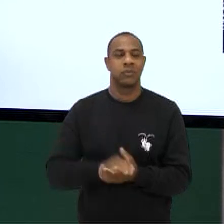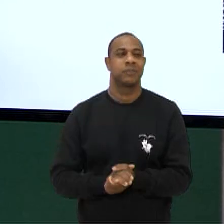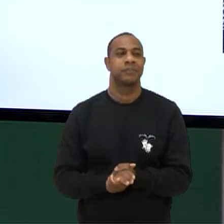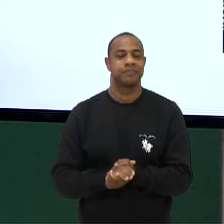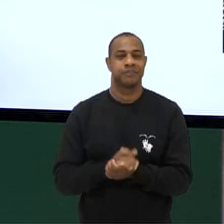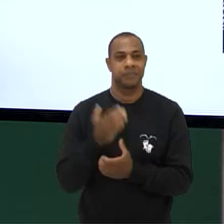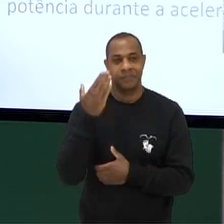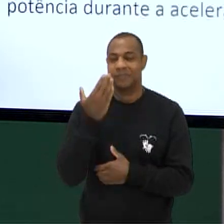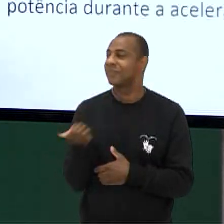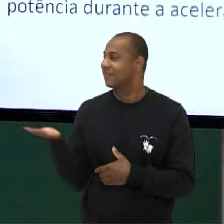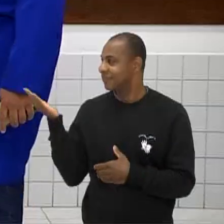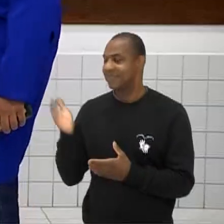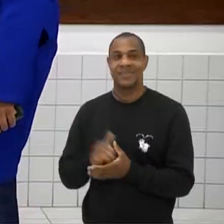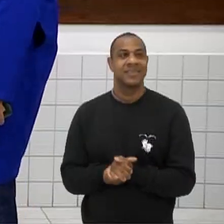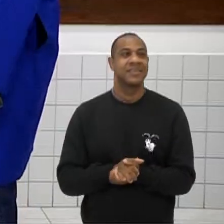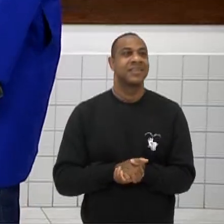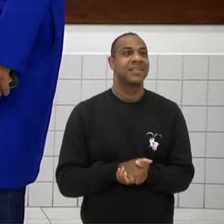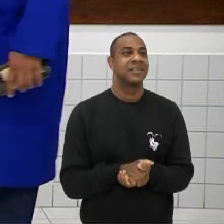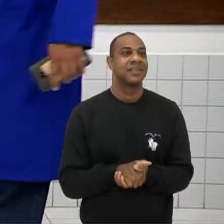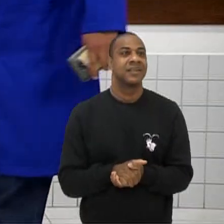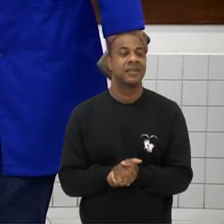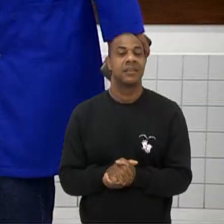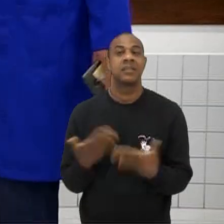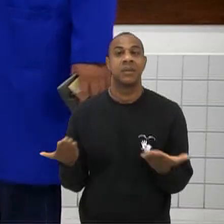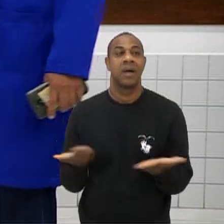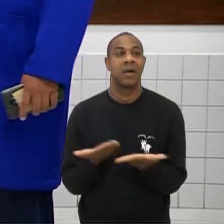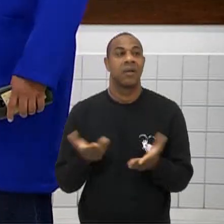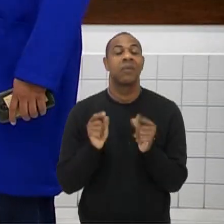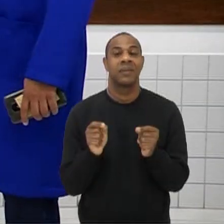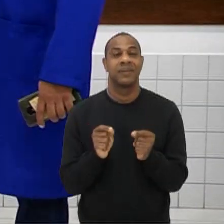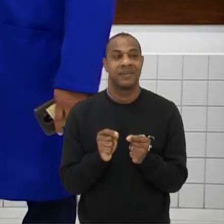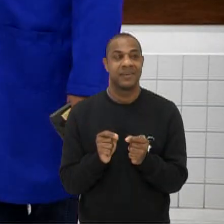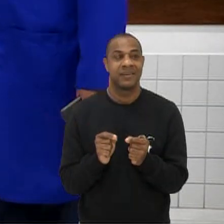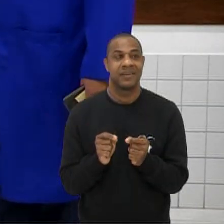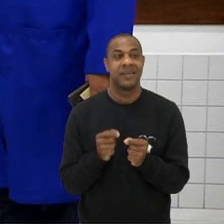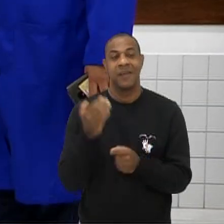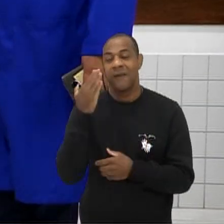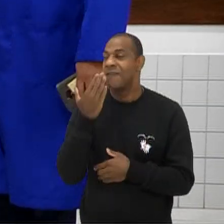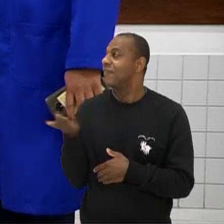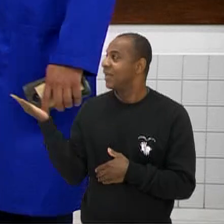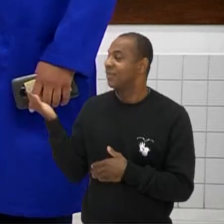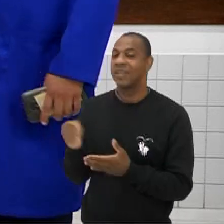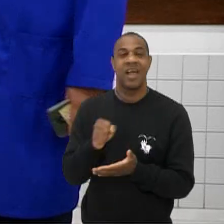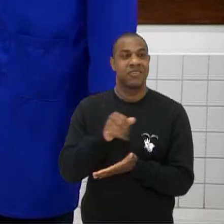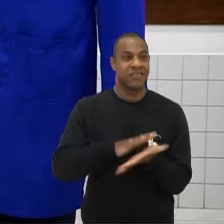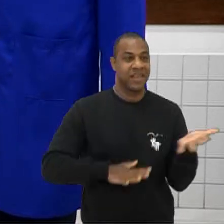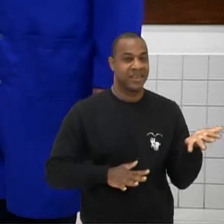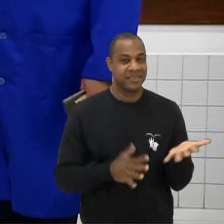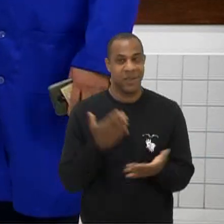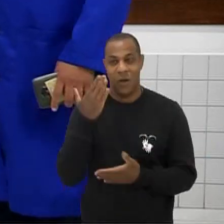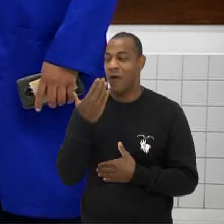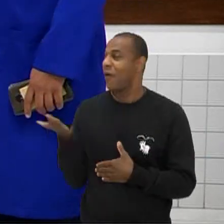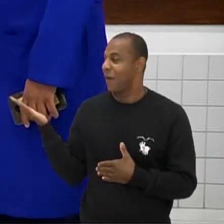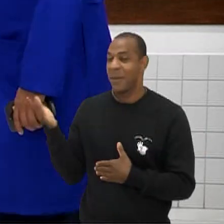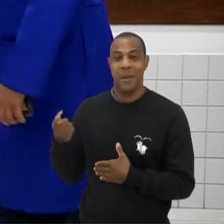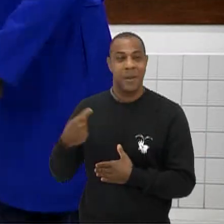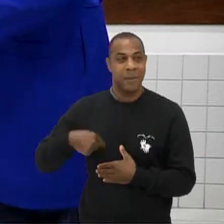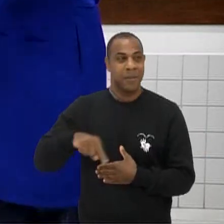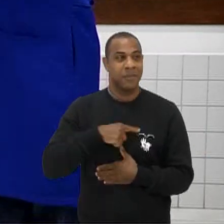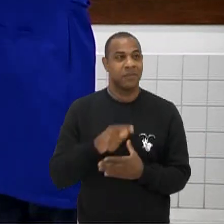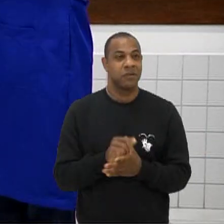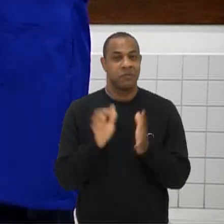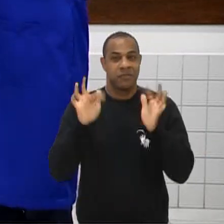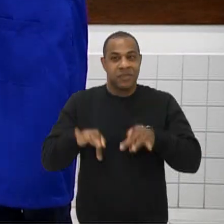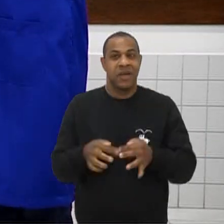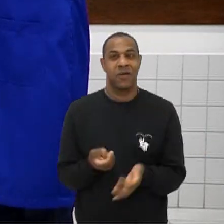muito chat Não consigo nem dar conta É verdade Queridos E vejam que louco aqui Pra gente ir já indo Pro nosso